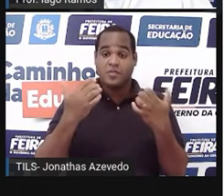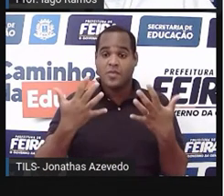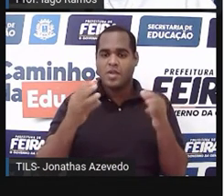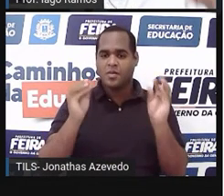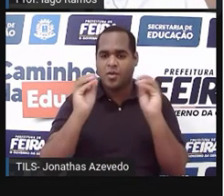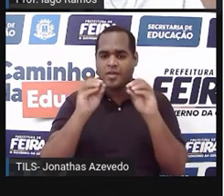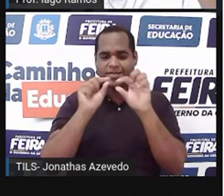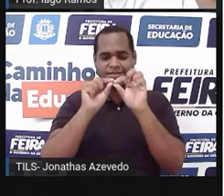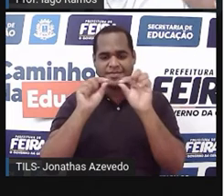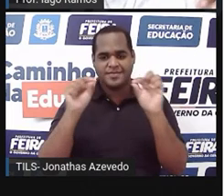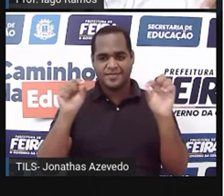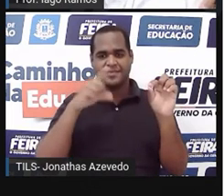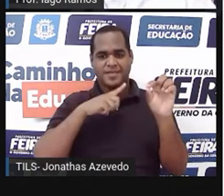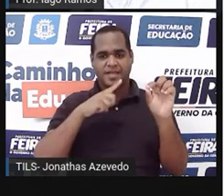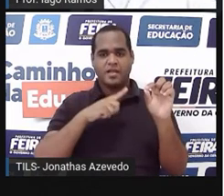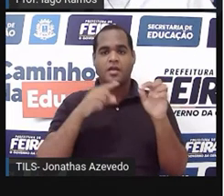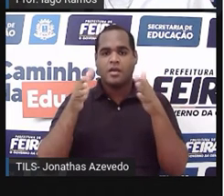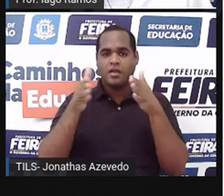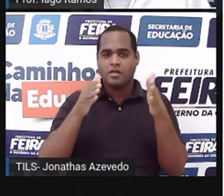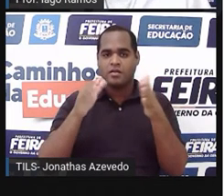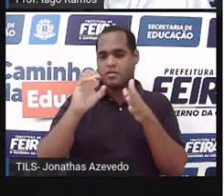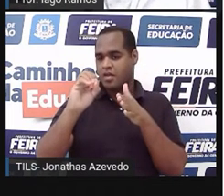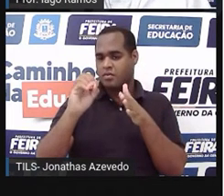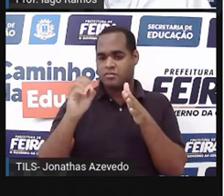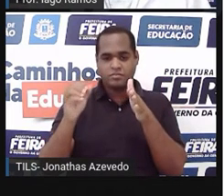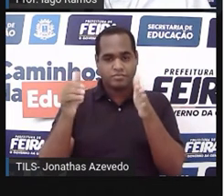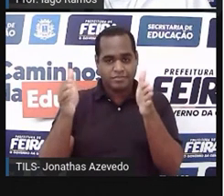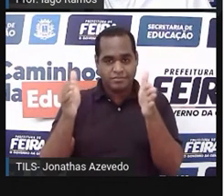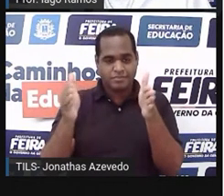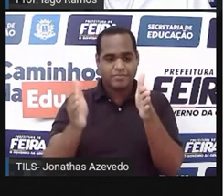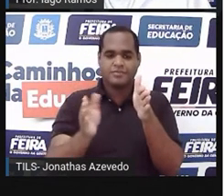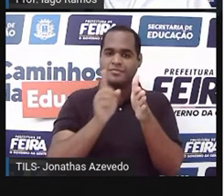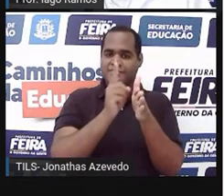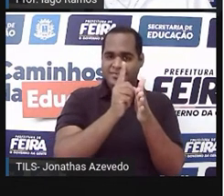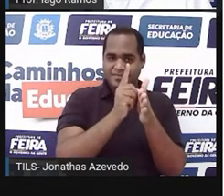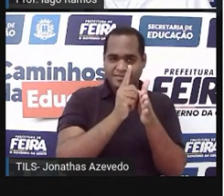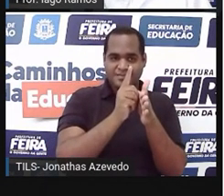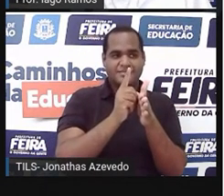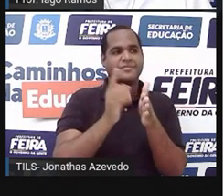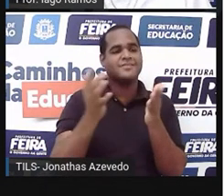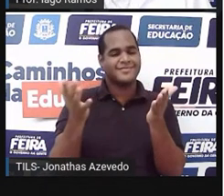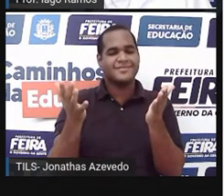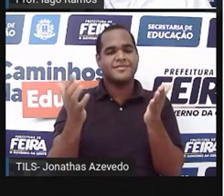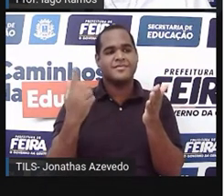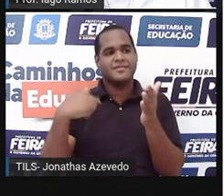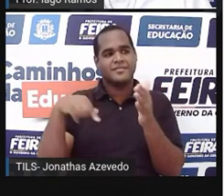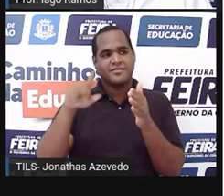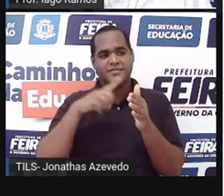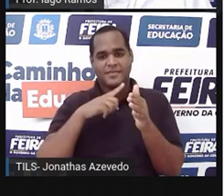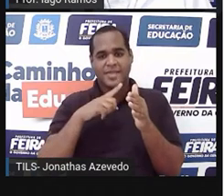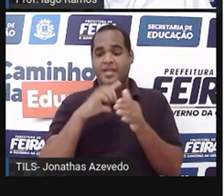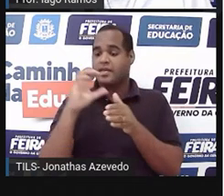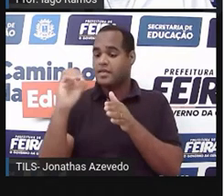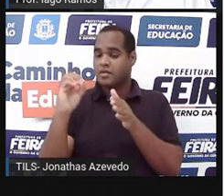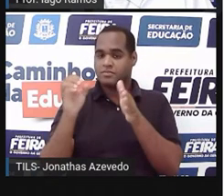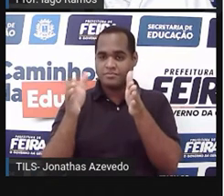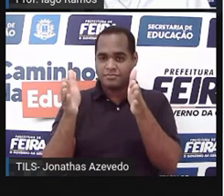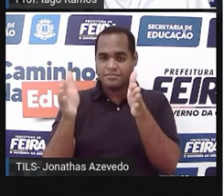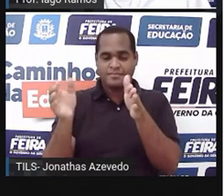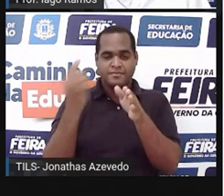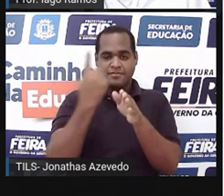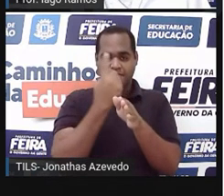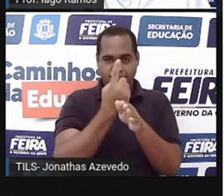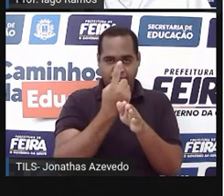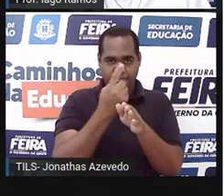entre o número 0 e o número 1. Então, gente vai ali, né? Entre o 0 e o 1, faz